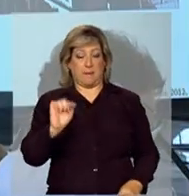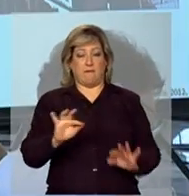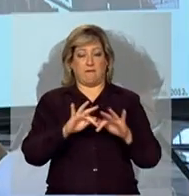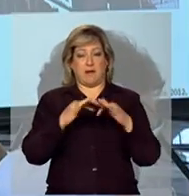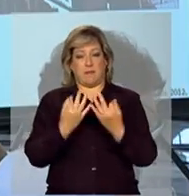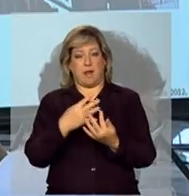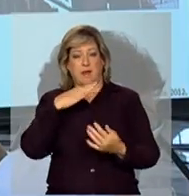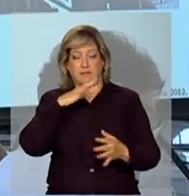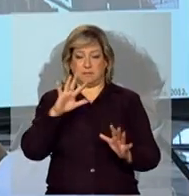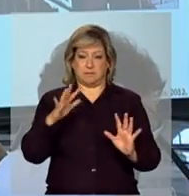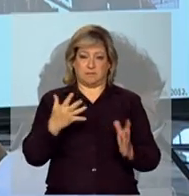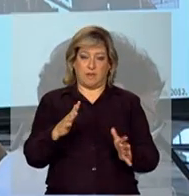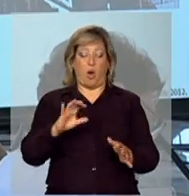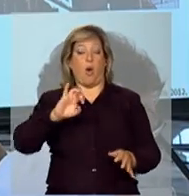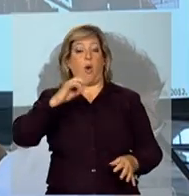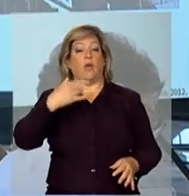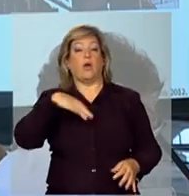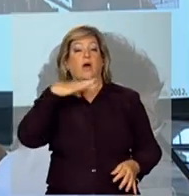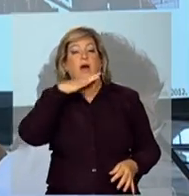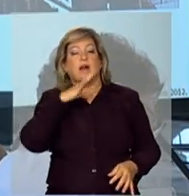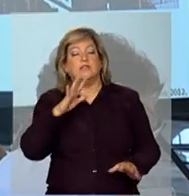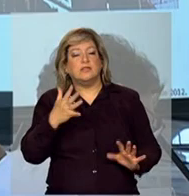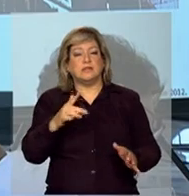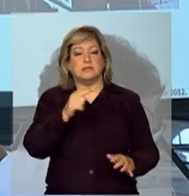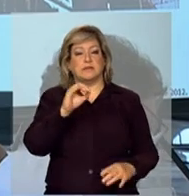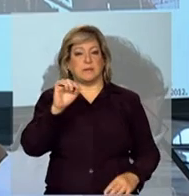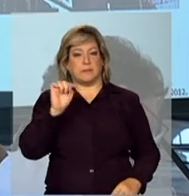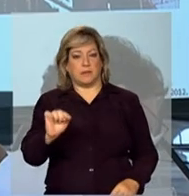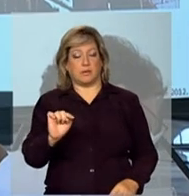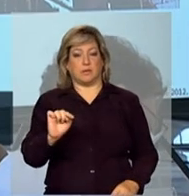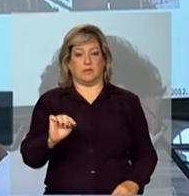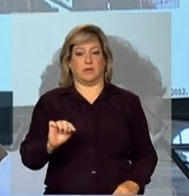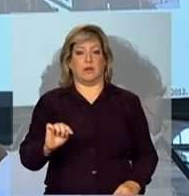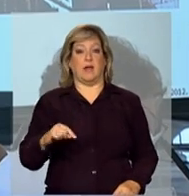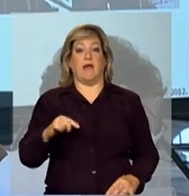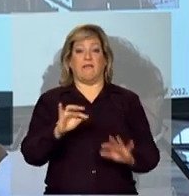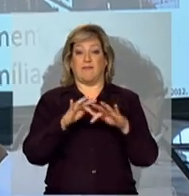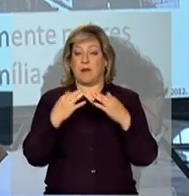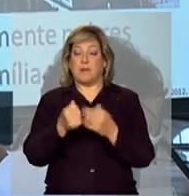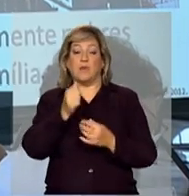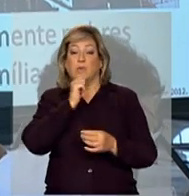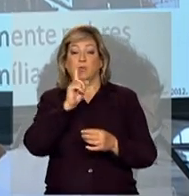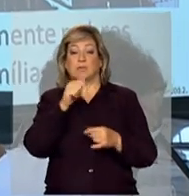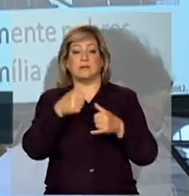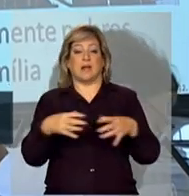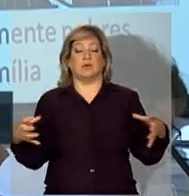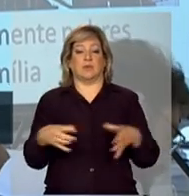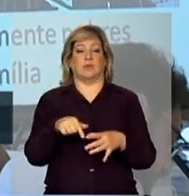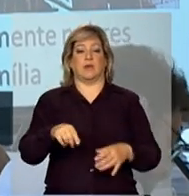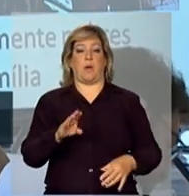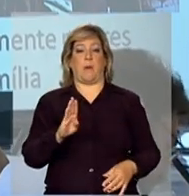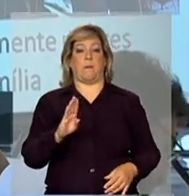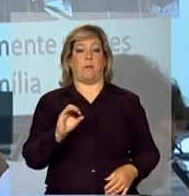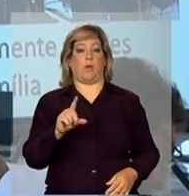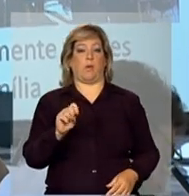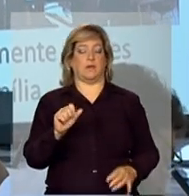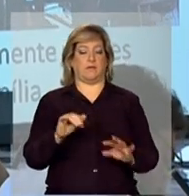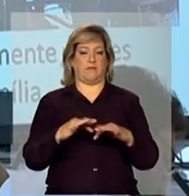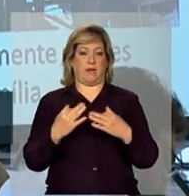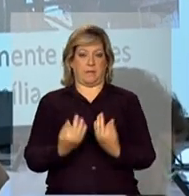que nós estimamos que ainda não estão no Bolsa Família, nós já localizamos em torno de 800 mil famílias